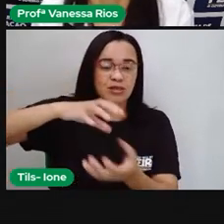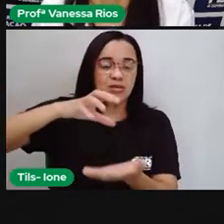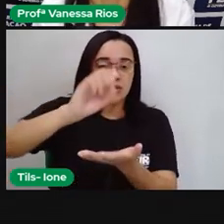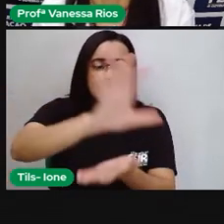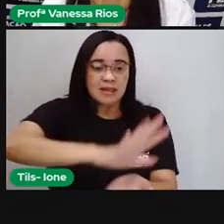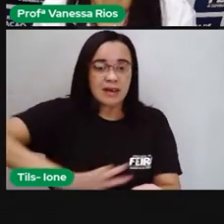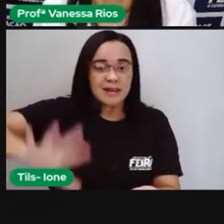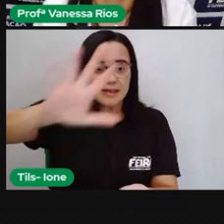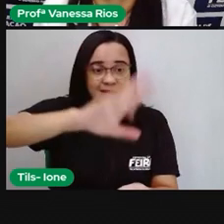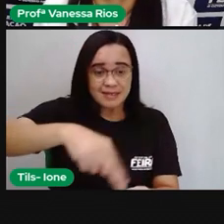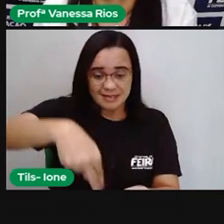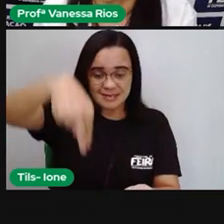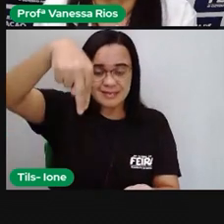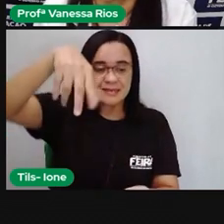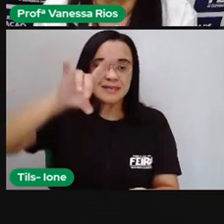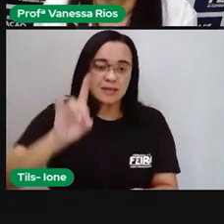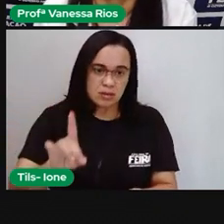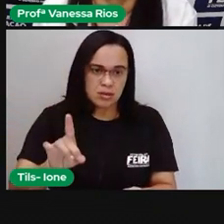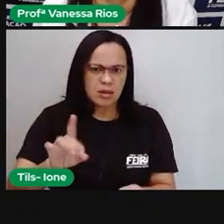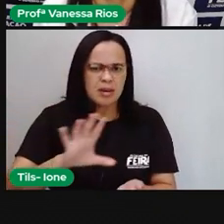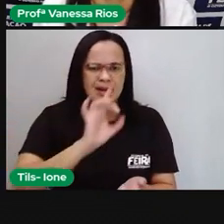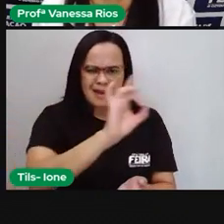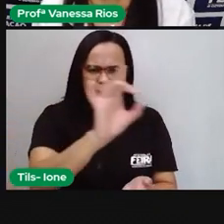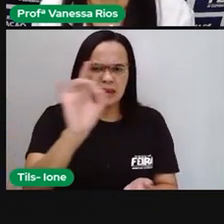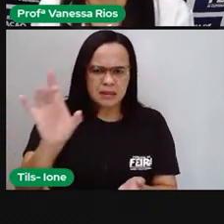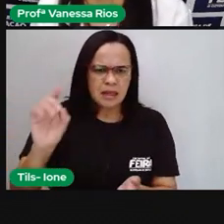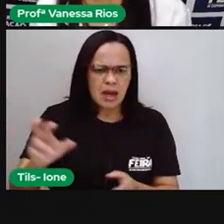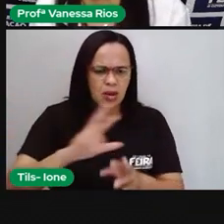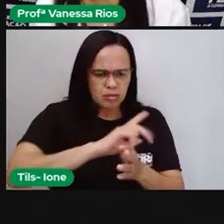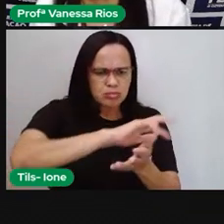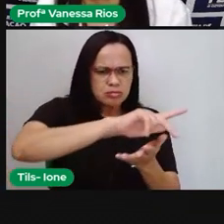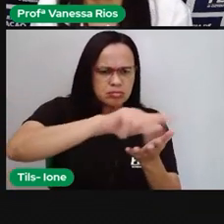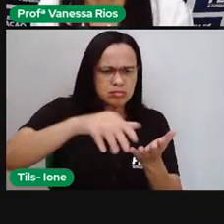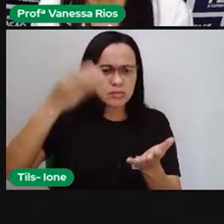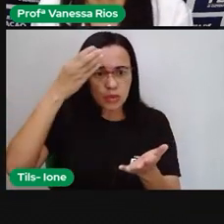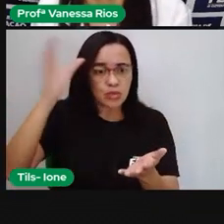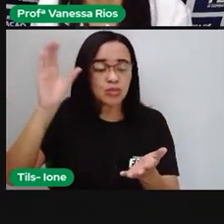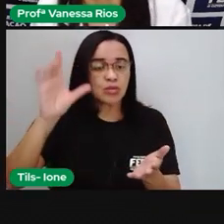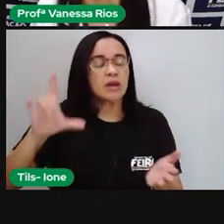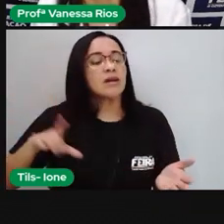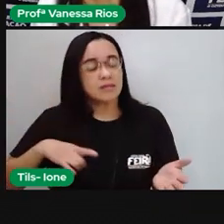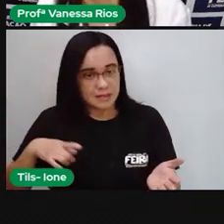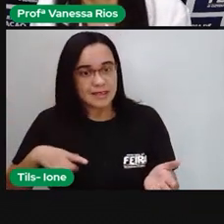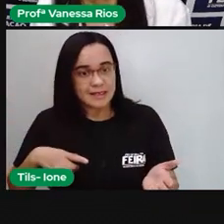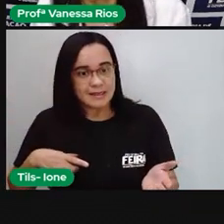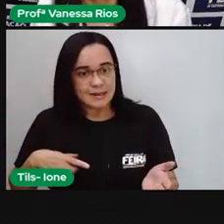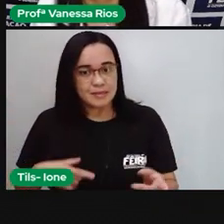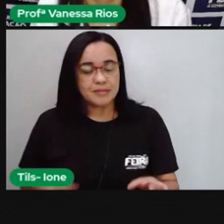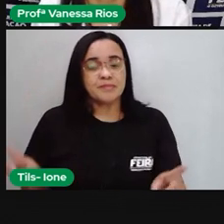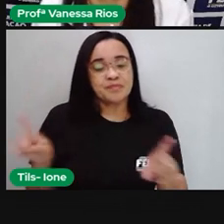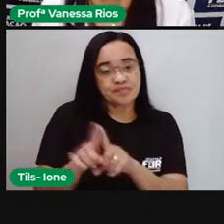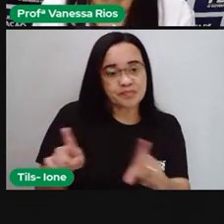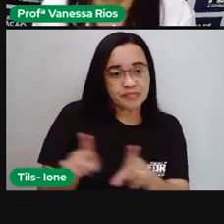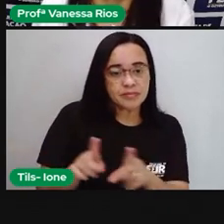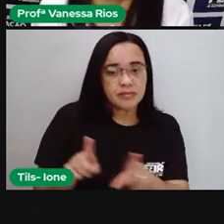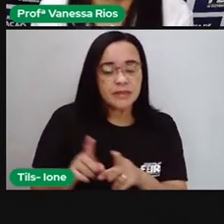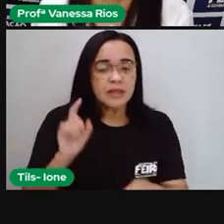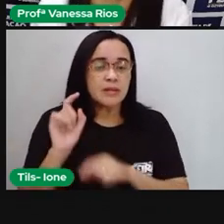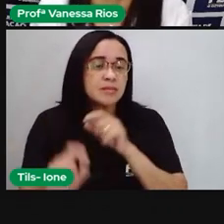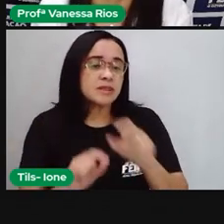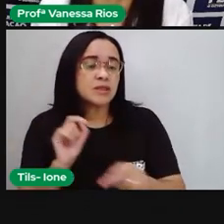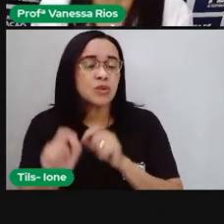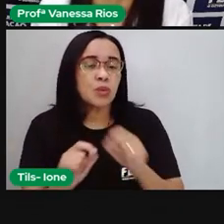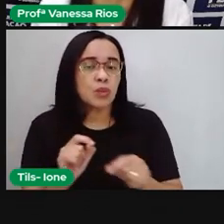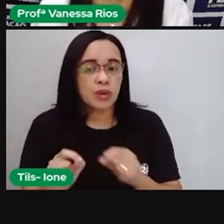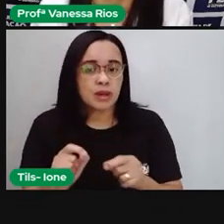diferenças culturais em cada um. Existem aí aspectos que são pertencentes a todos, ou em alguns, né,